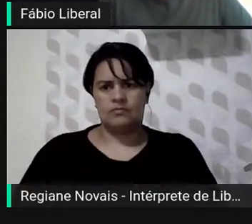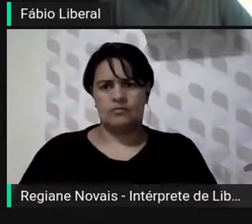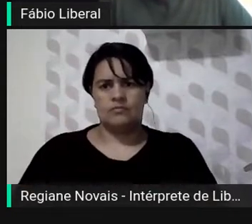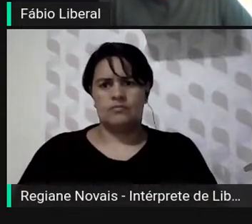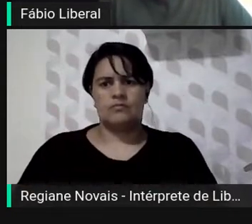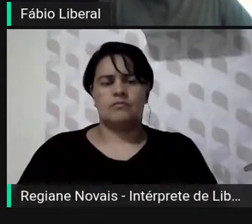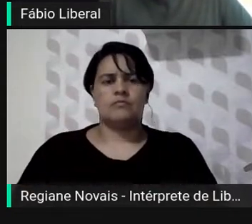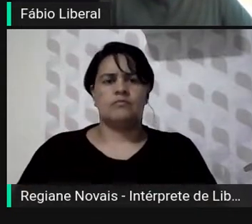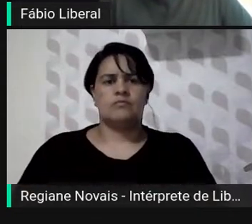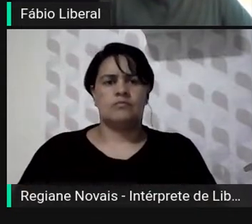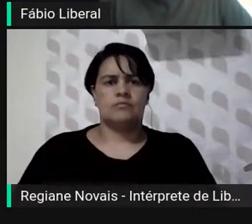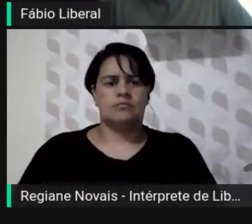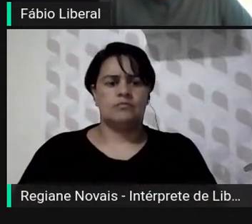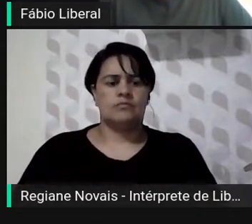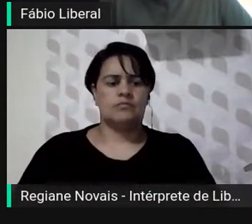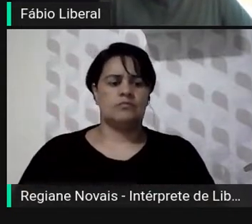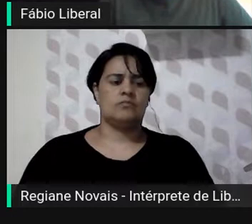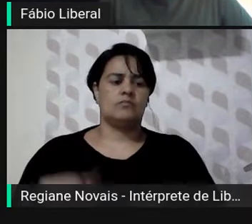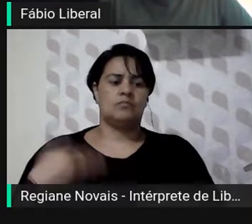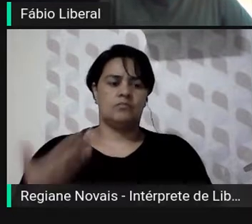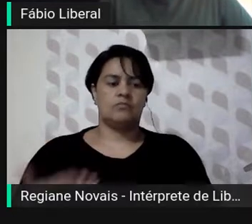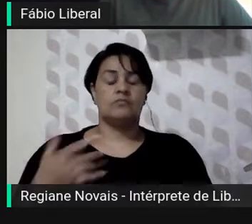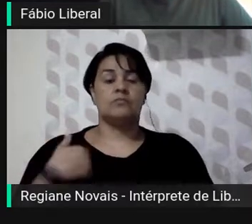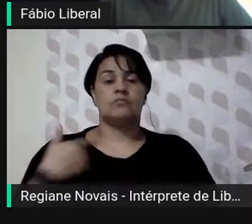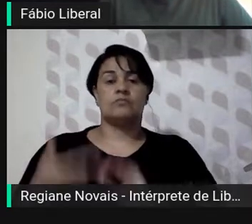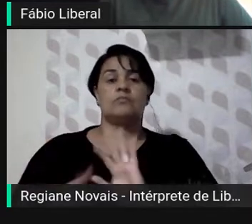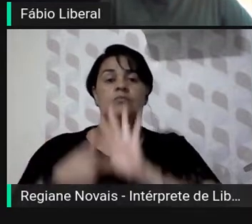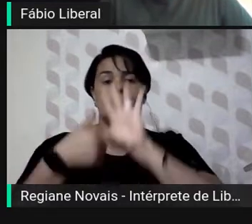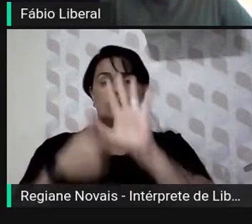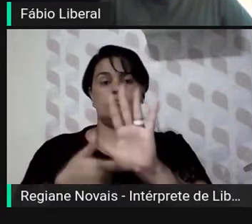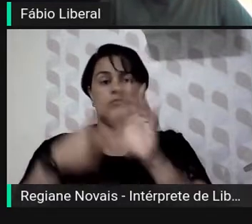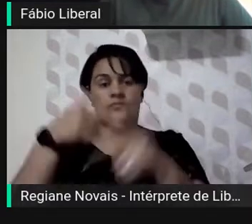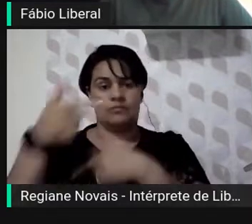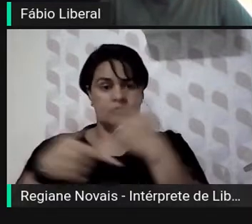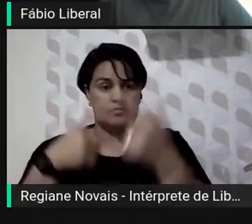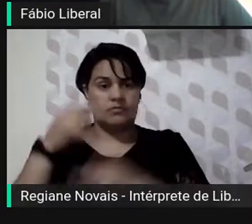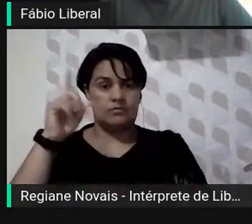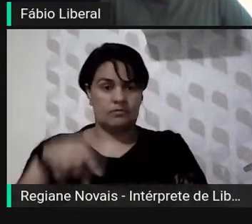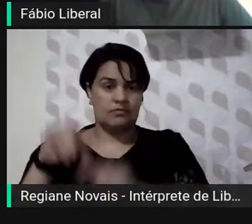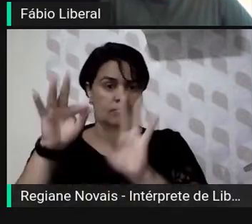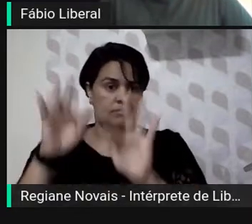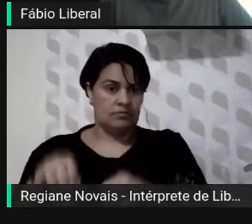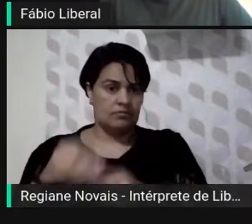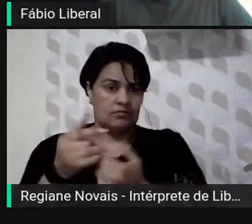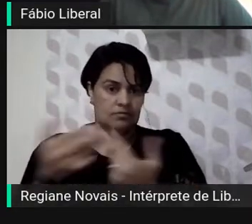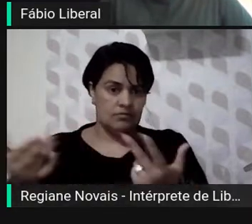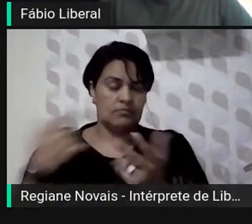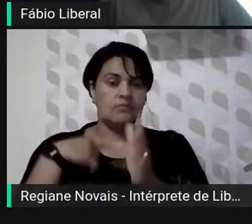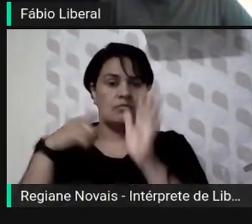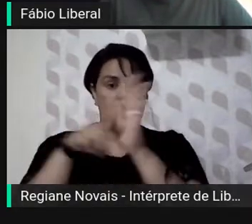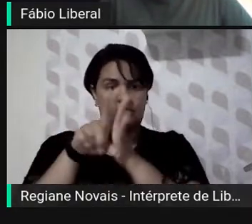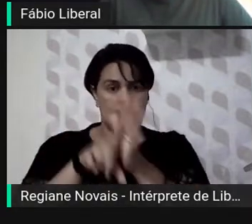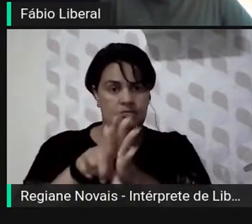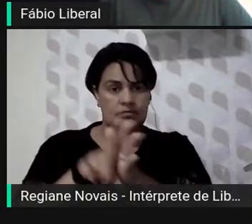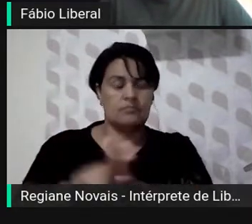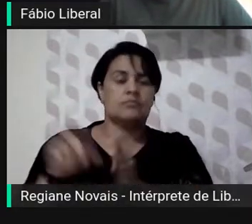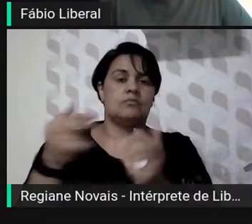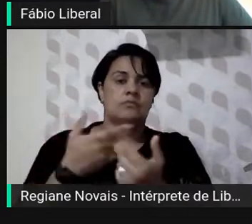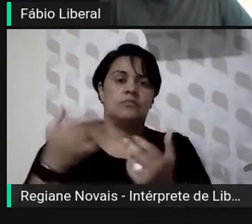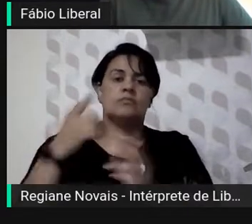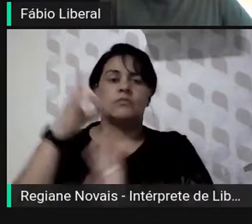é parte de uma pesquisa que eu estou finalizando justamente como mestrando do programa. A pesquisa gira em torno do documento legislativo,